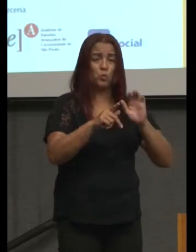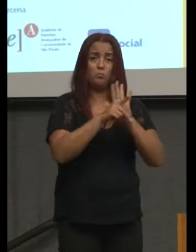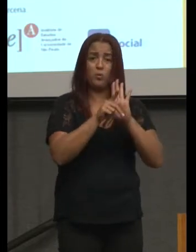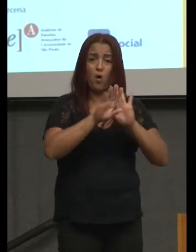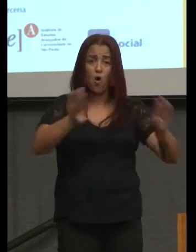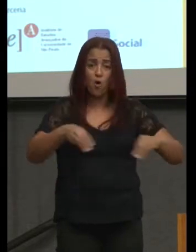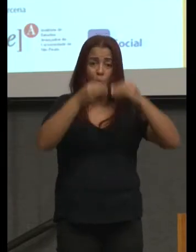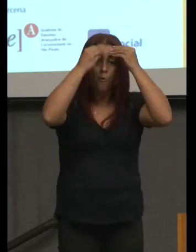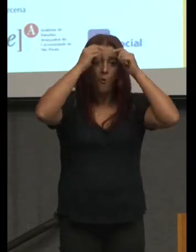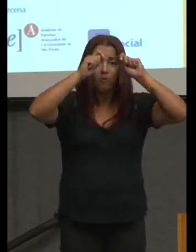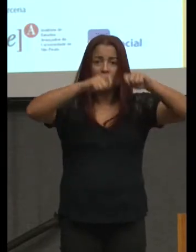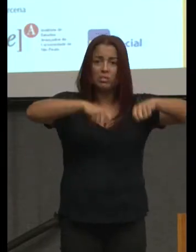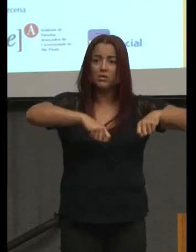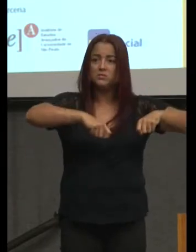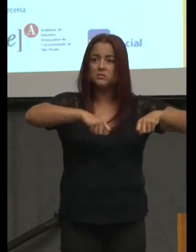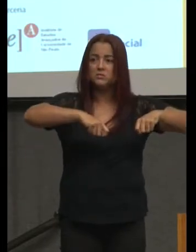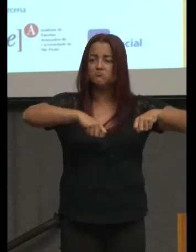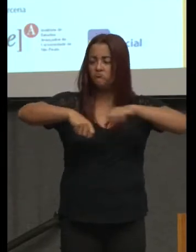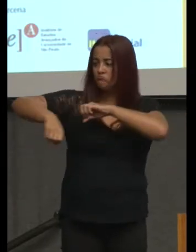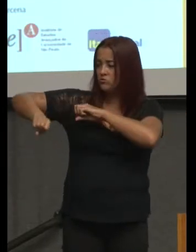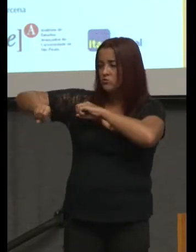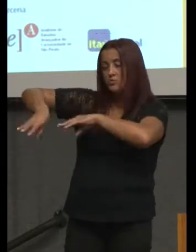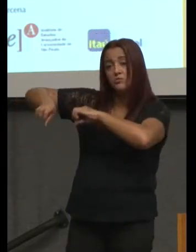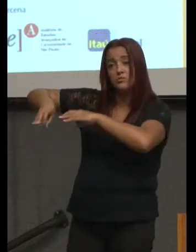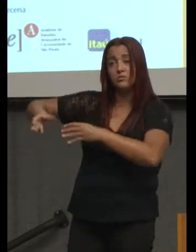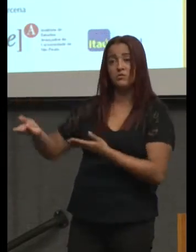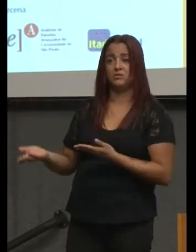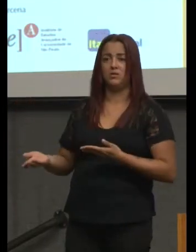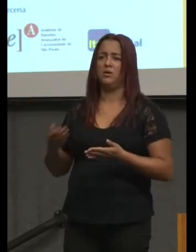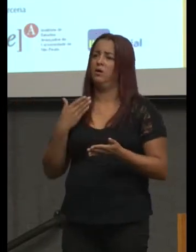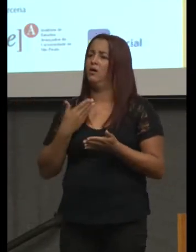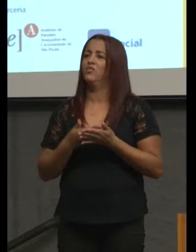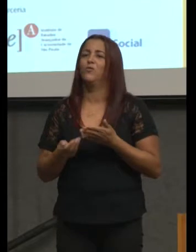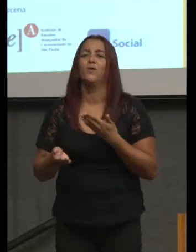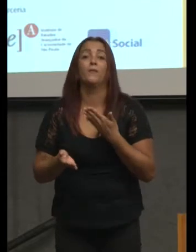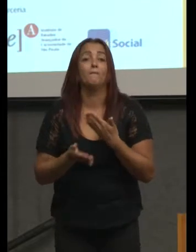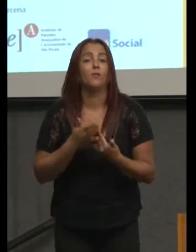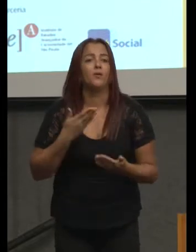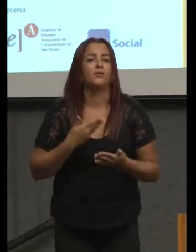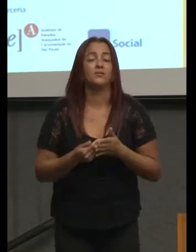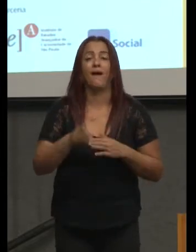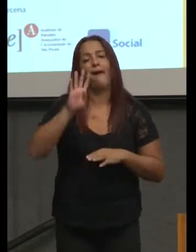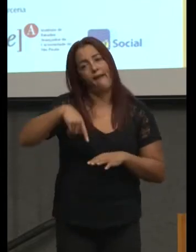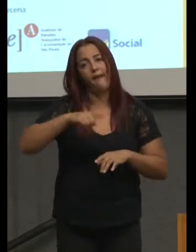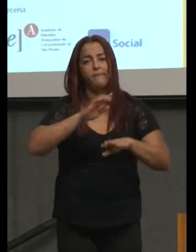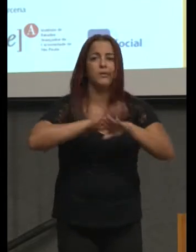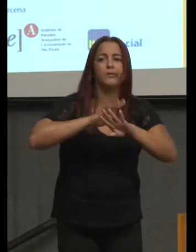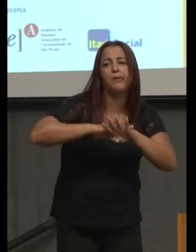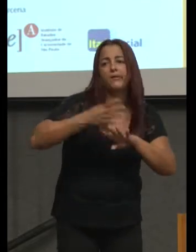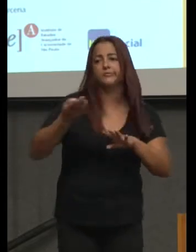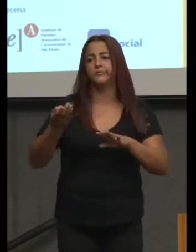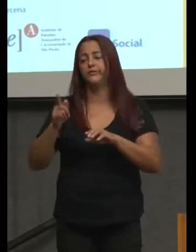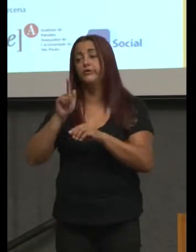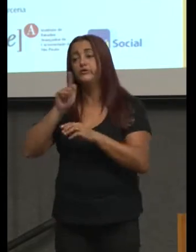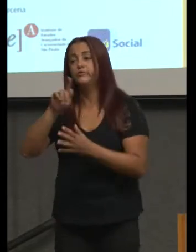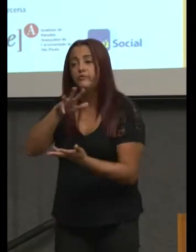Não importa se a aula é de matemática ou de geografia, como eu falei, você tem que desenvolver essas coisas.